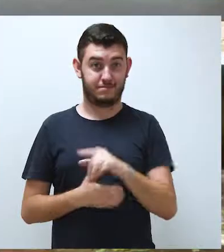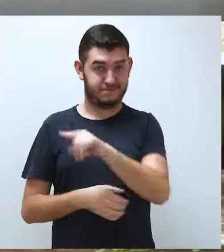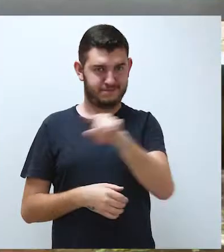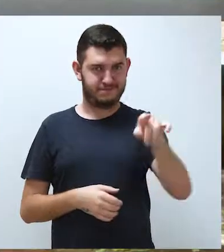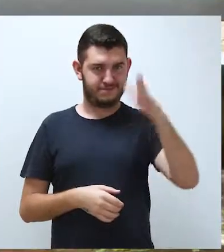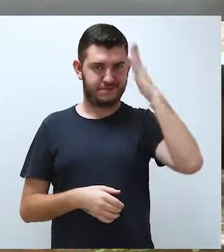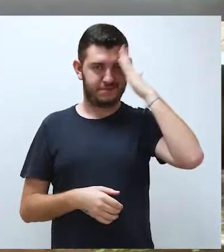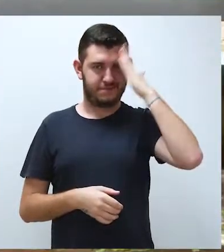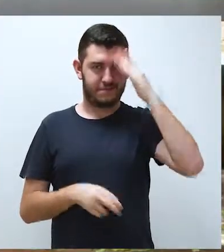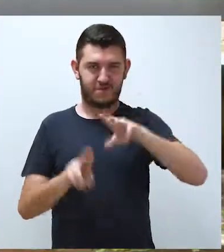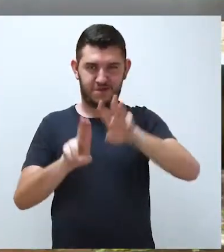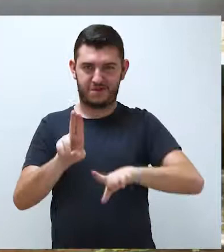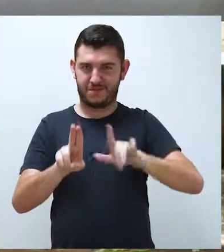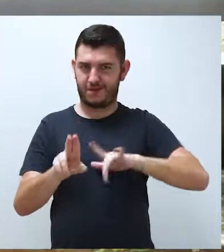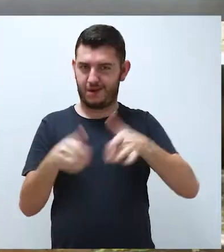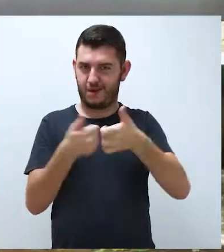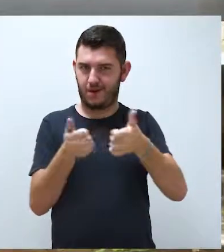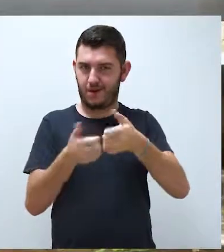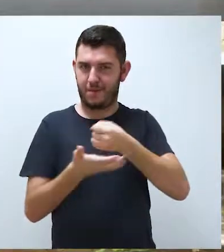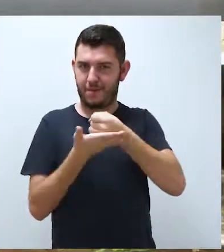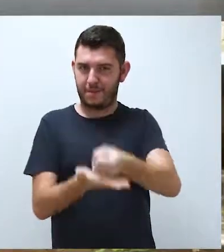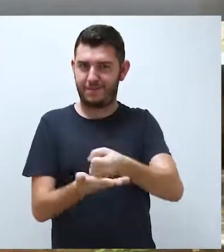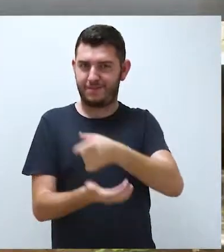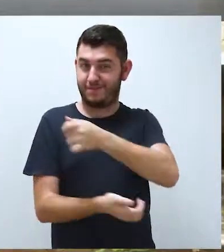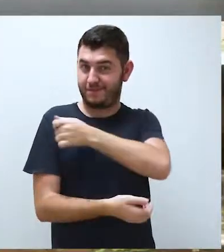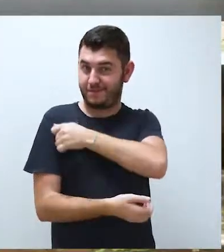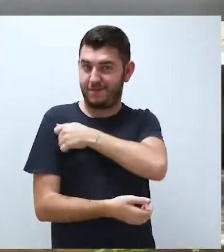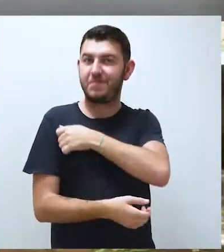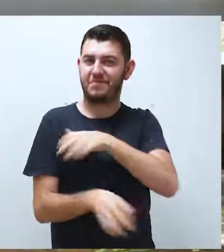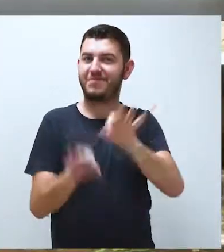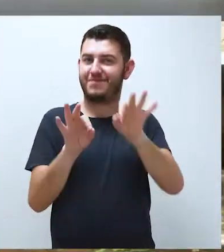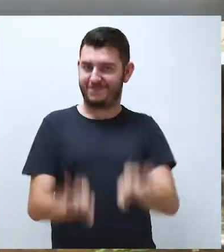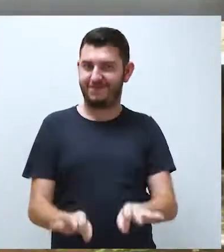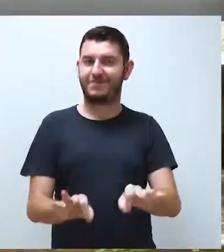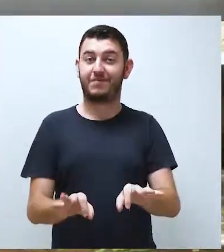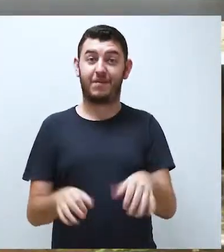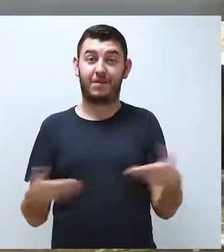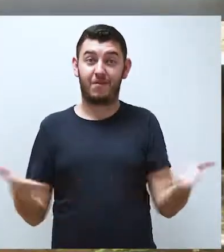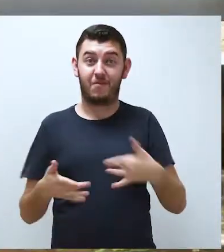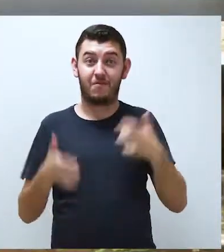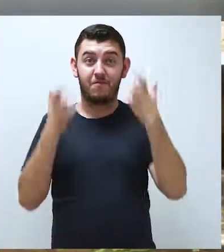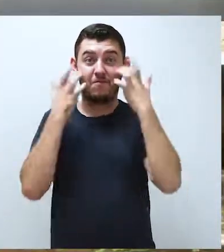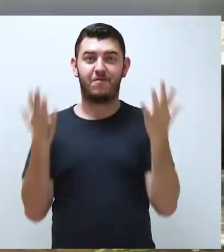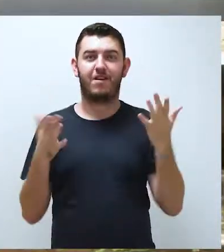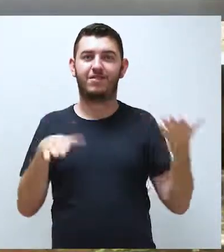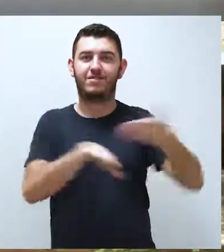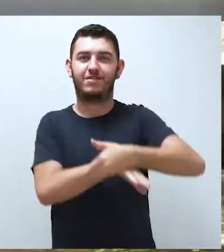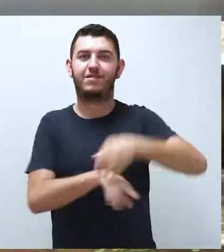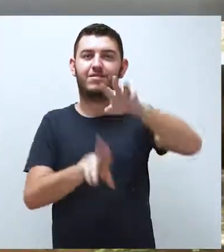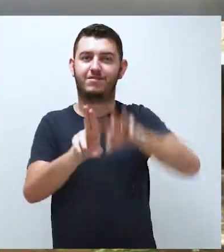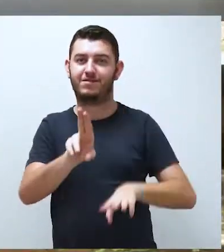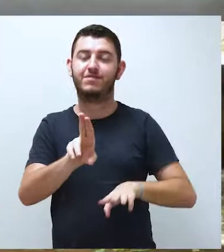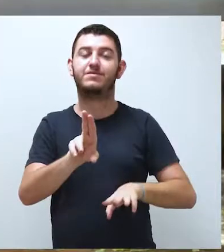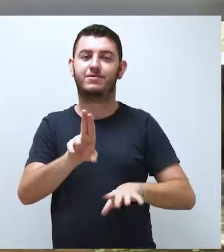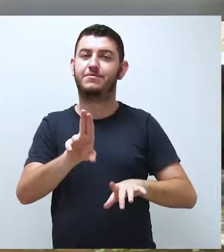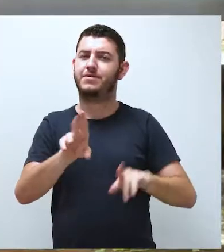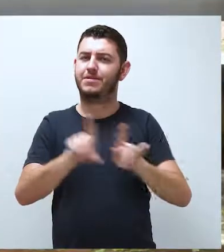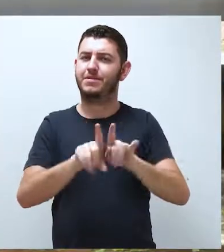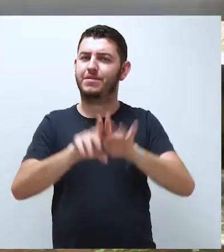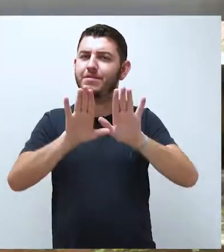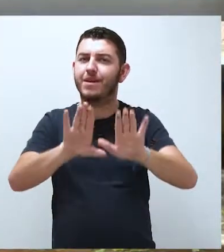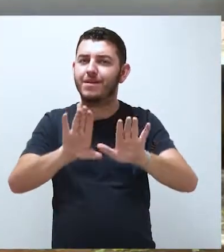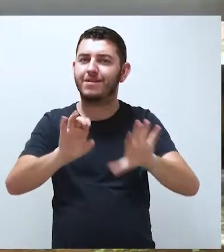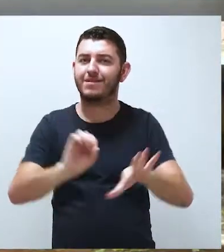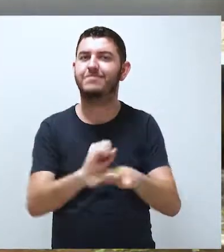Você sabia que temos um ônibus exclusivo para os nossos estudantes? Isso mesmo! Agora ficou mais fácil chegar aqui na universidade. E o melhor,